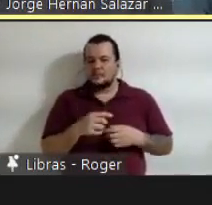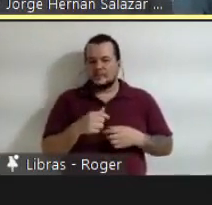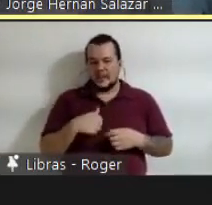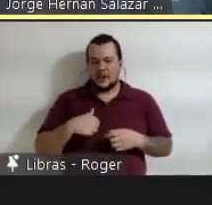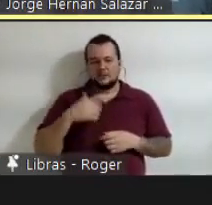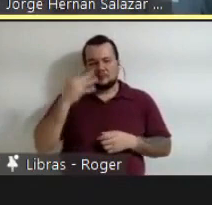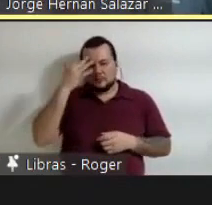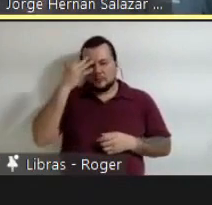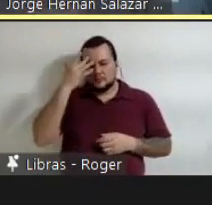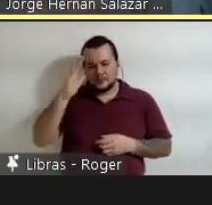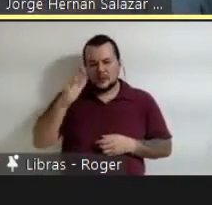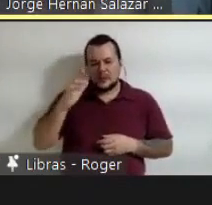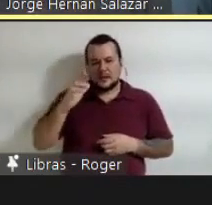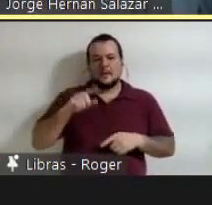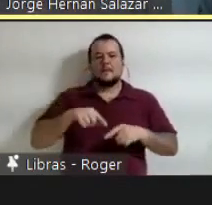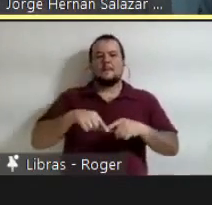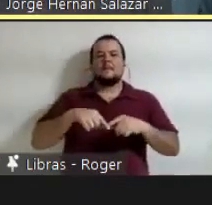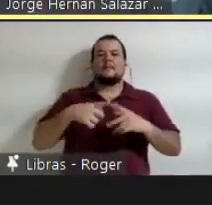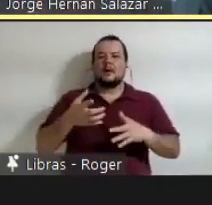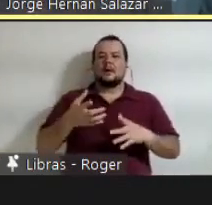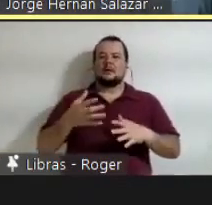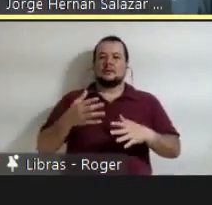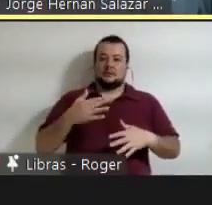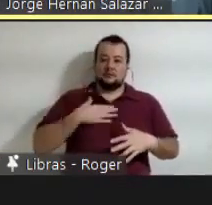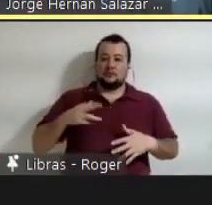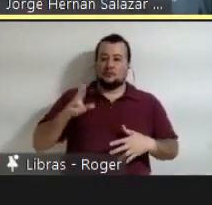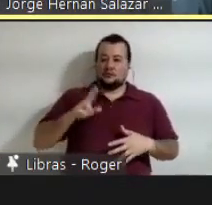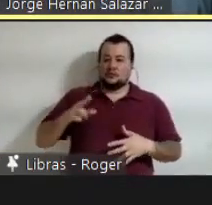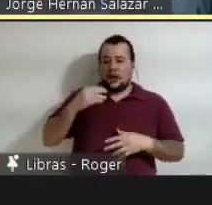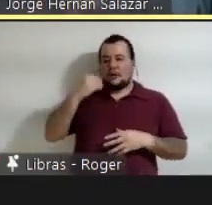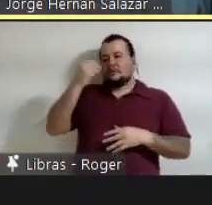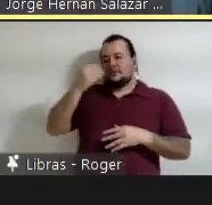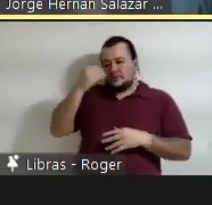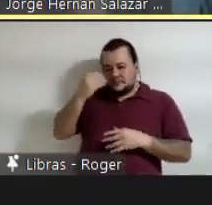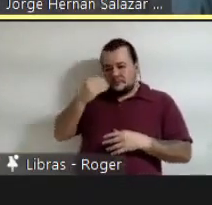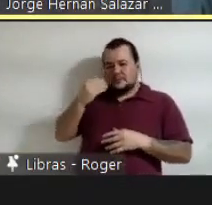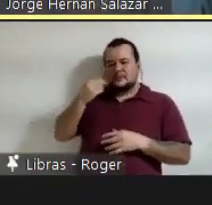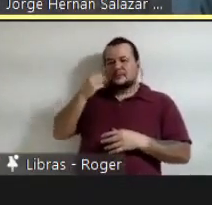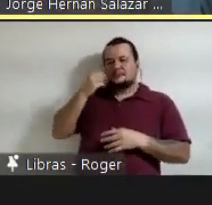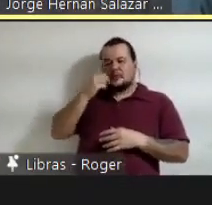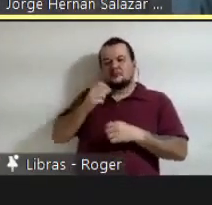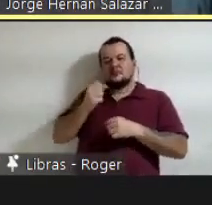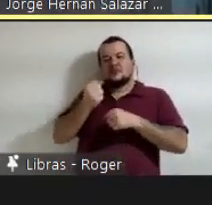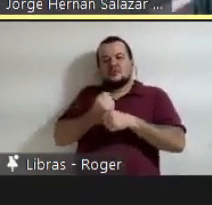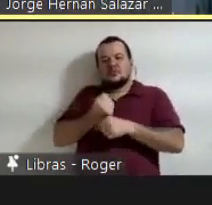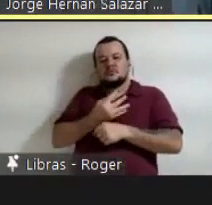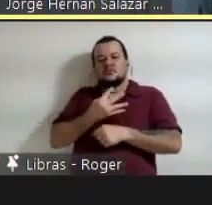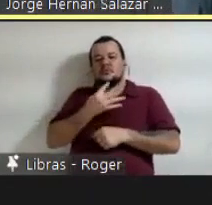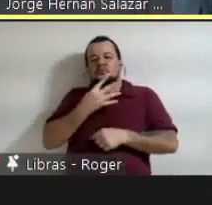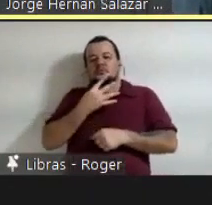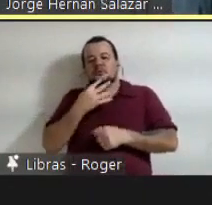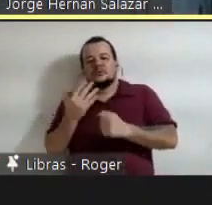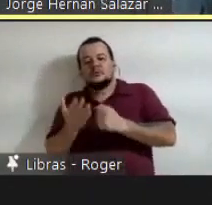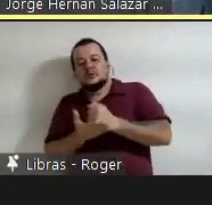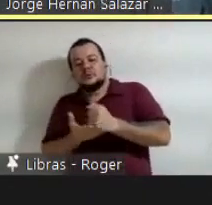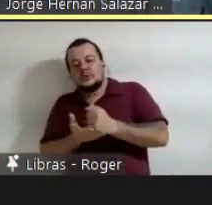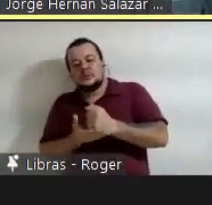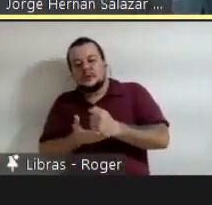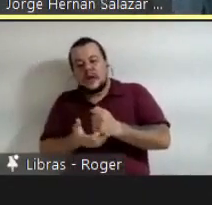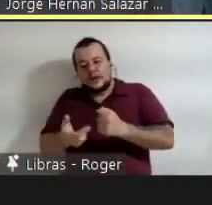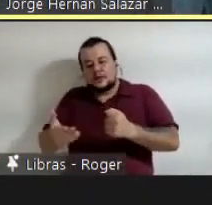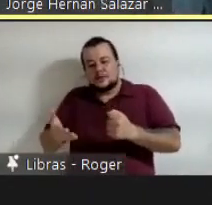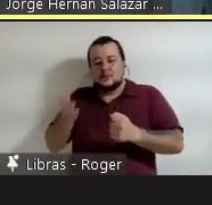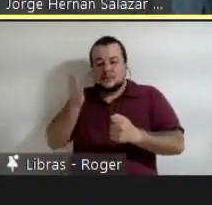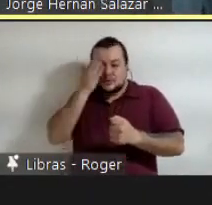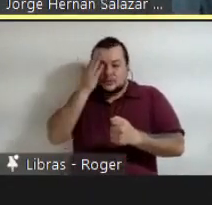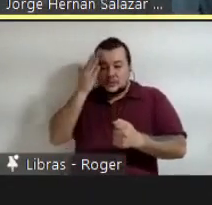experiência para conseguir construir conhecimento a partir dessa pergunta. Um profissional da educação não se pode refugiar aí.